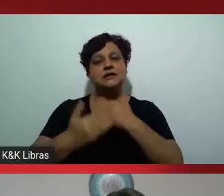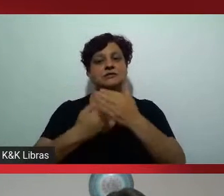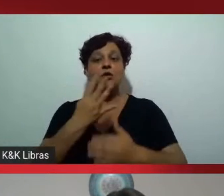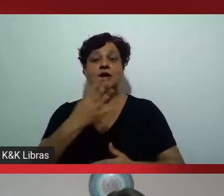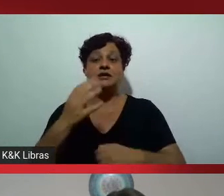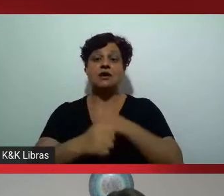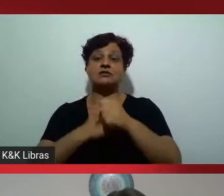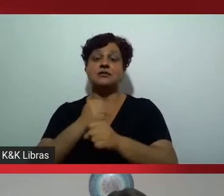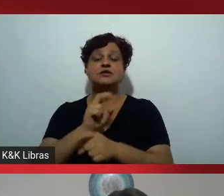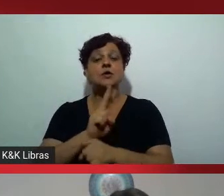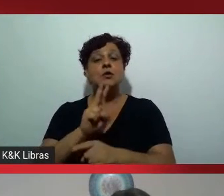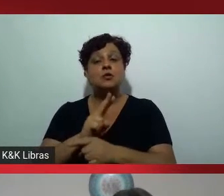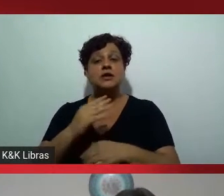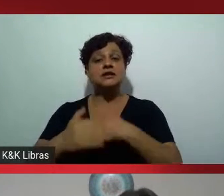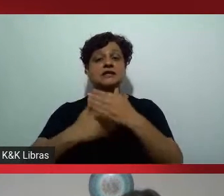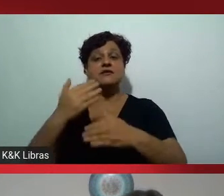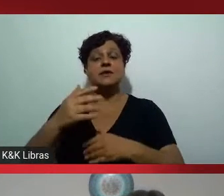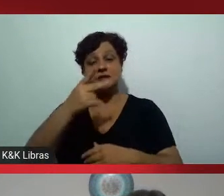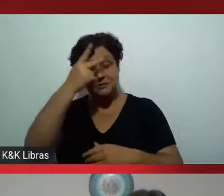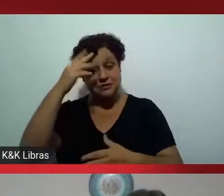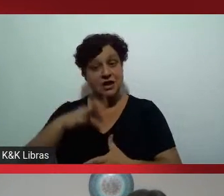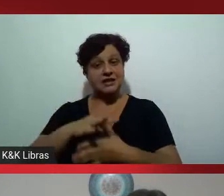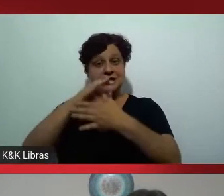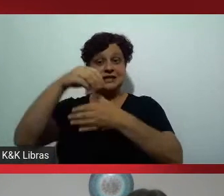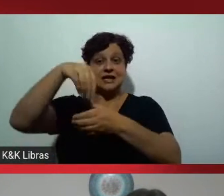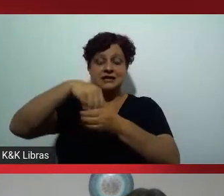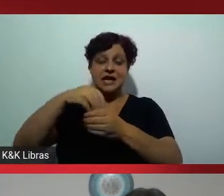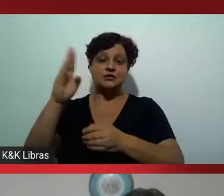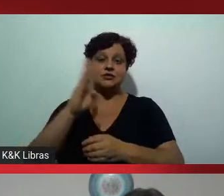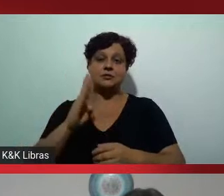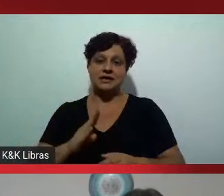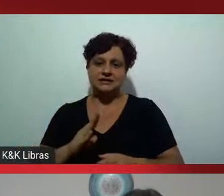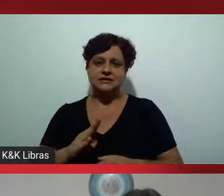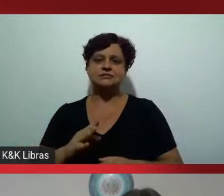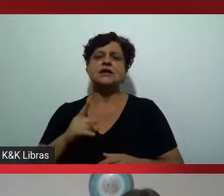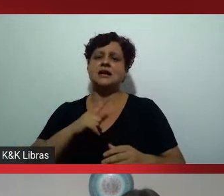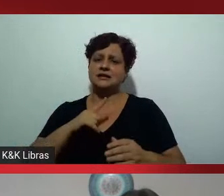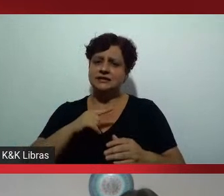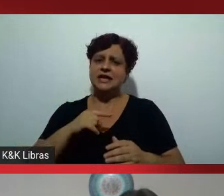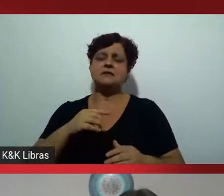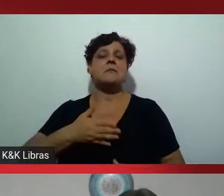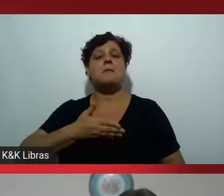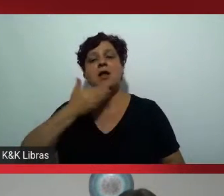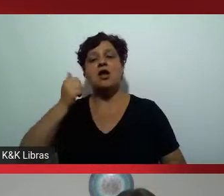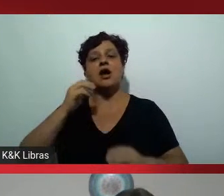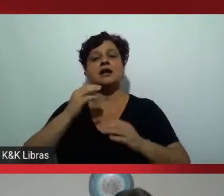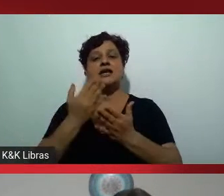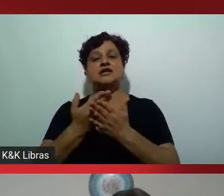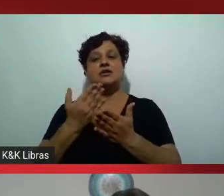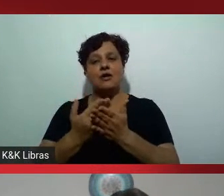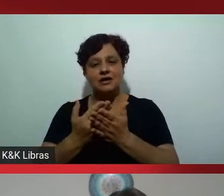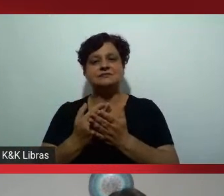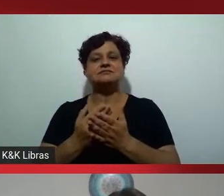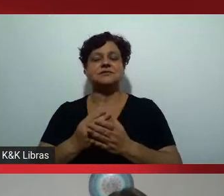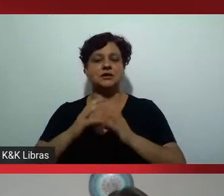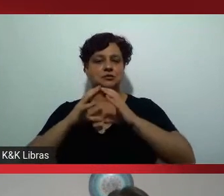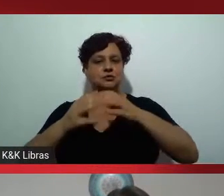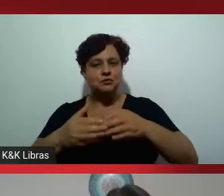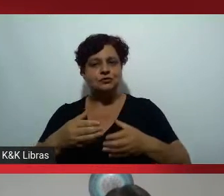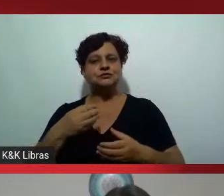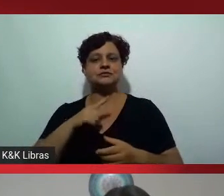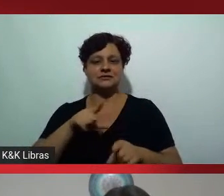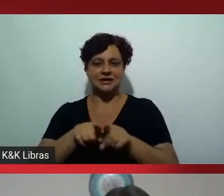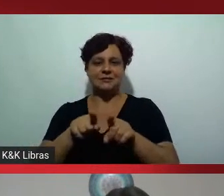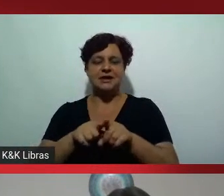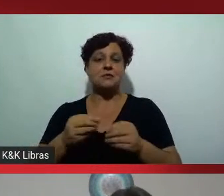de lideranças empresariais no Brasil é considerada a nona melhor escola de negócio do mundo pelo jornal Financial Times isso é motivo de